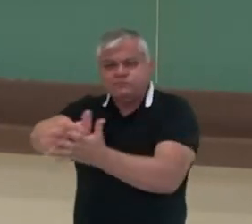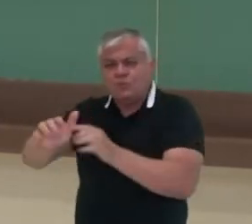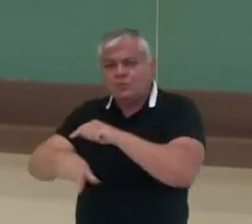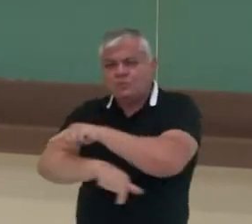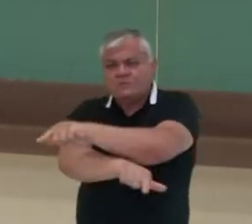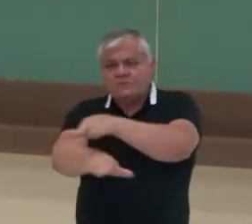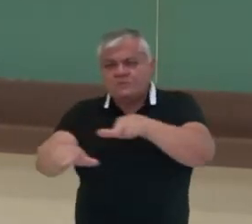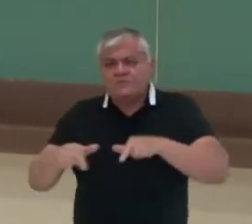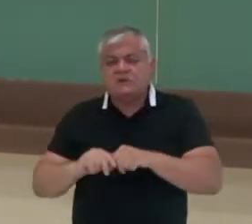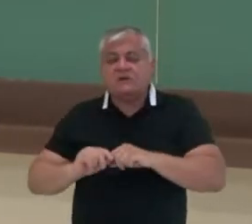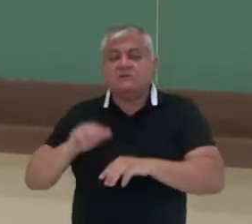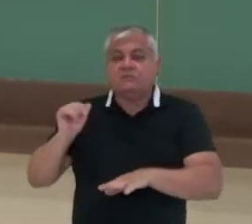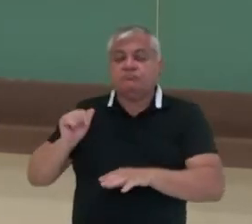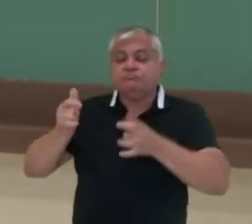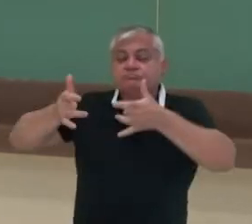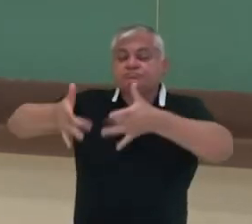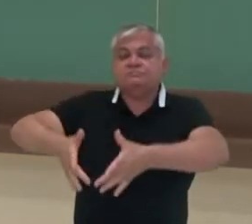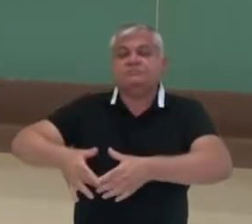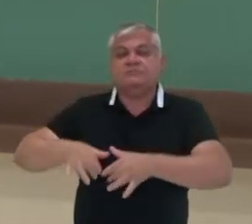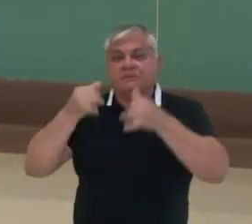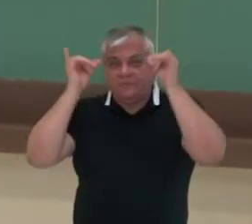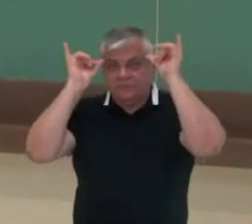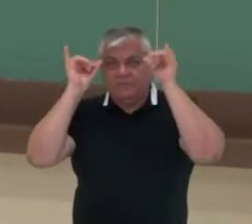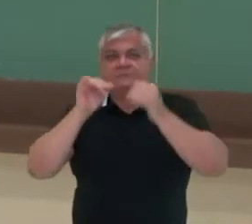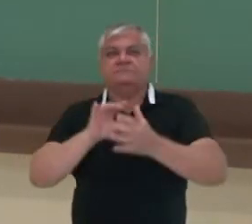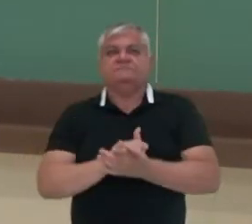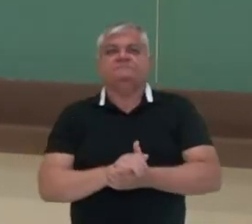tensas terras para a criação de gado.